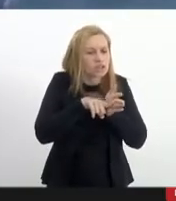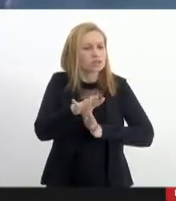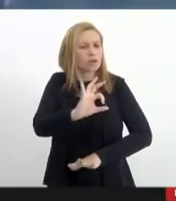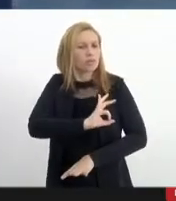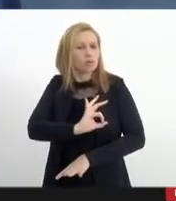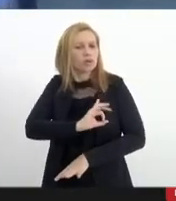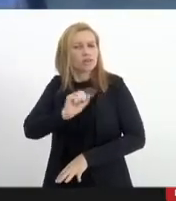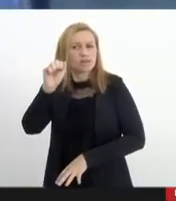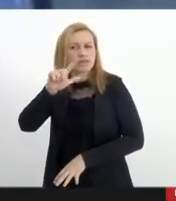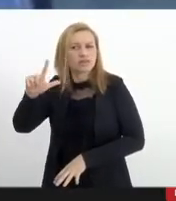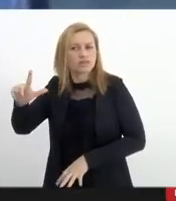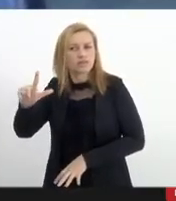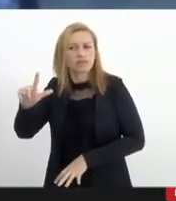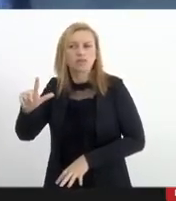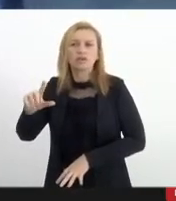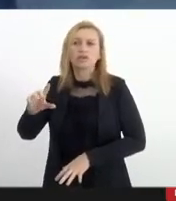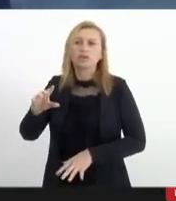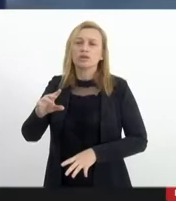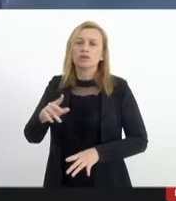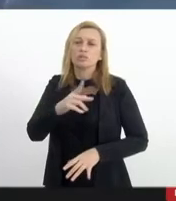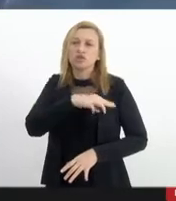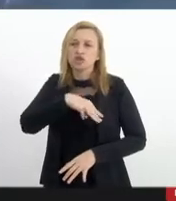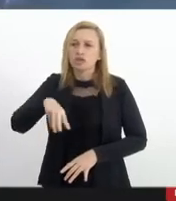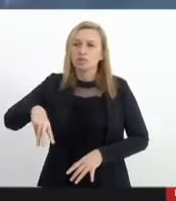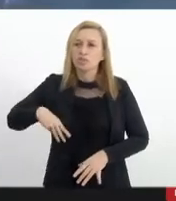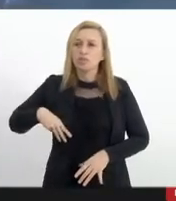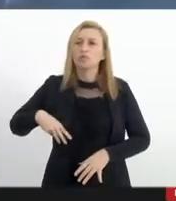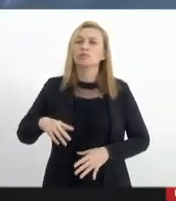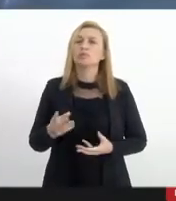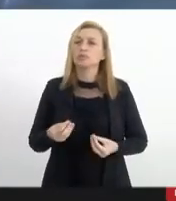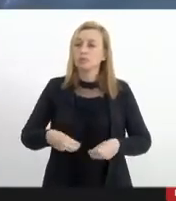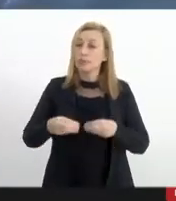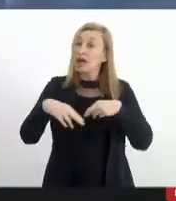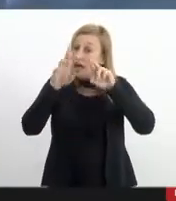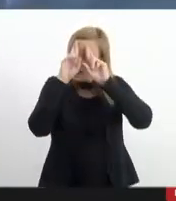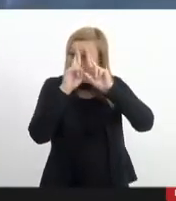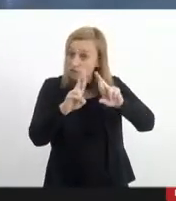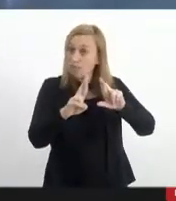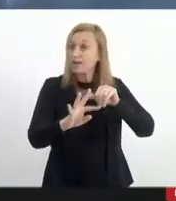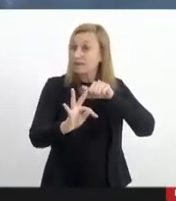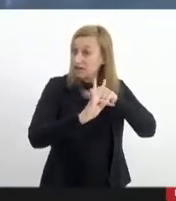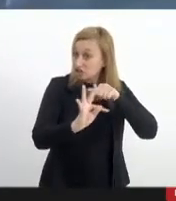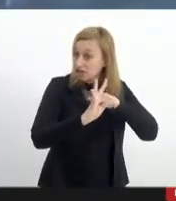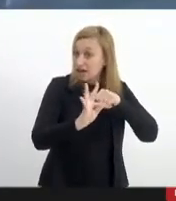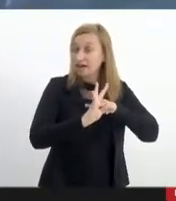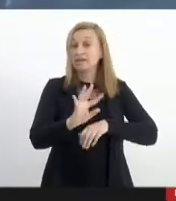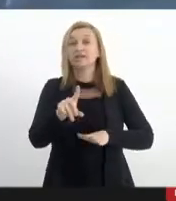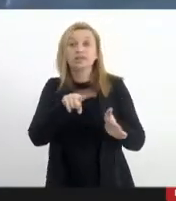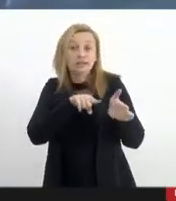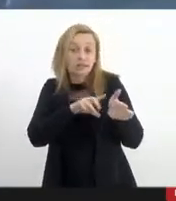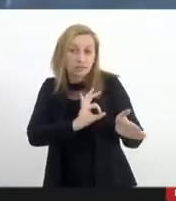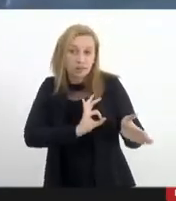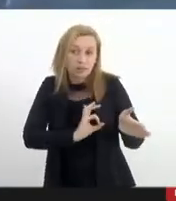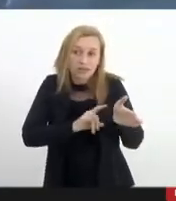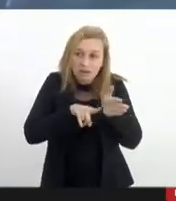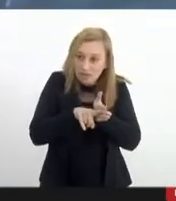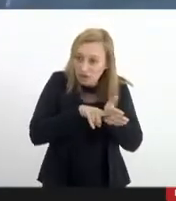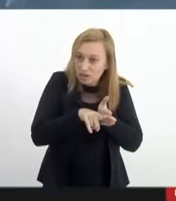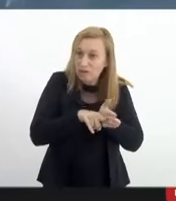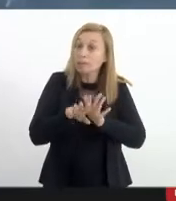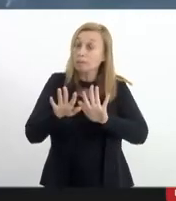Civil quanto a do Ministério Público, nos trará. Então, muito respeito à técnica jurídica investigativa, embora,